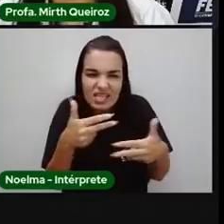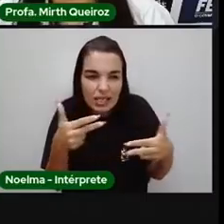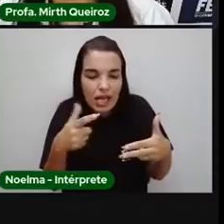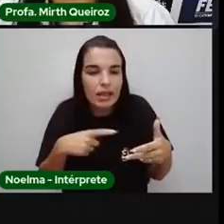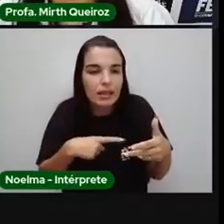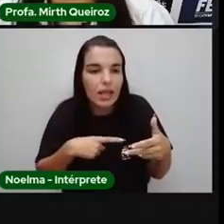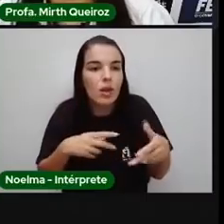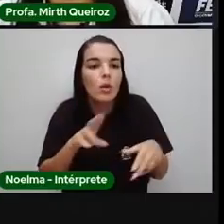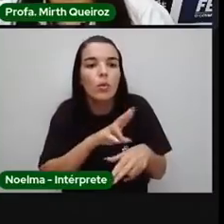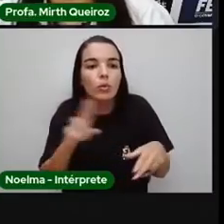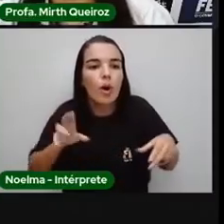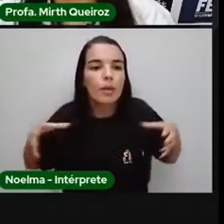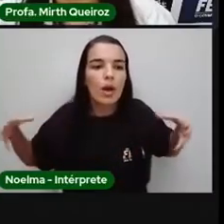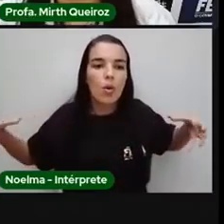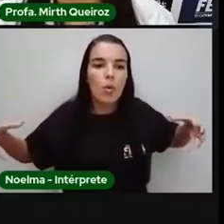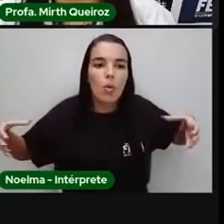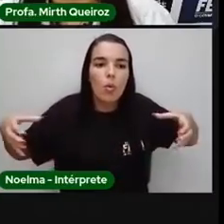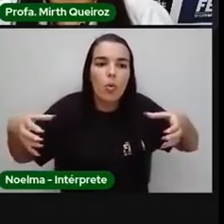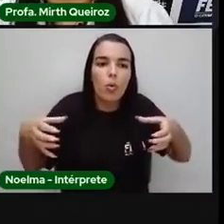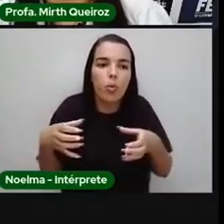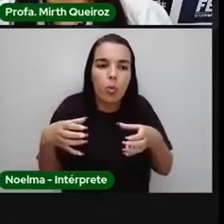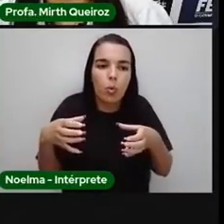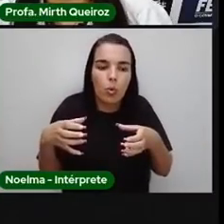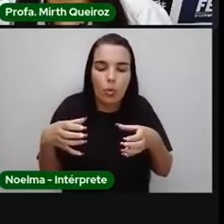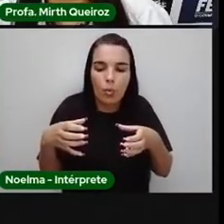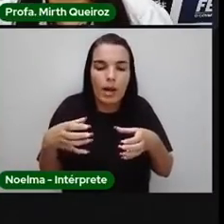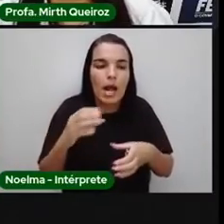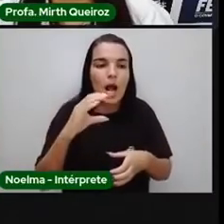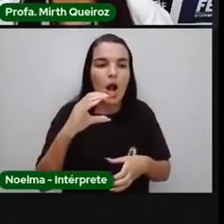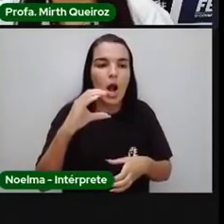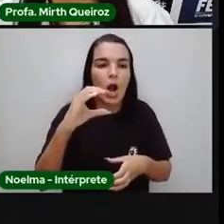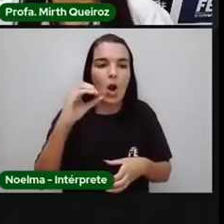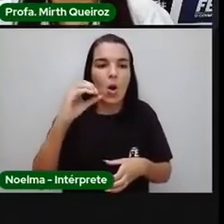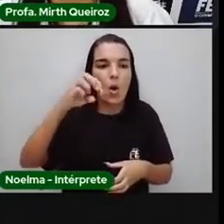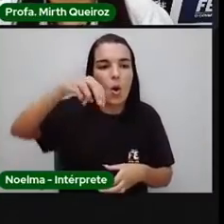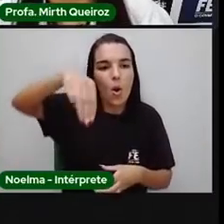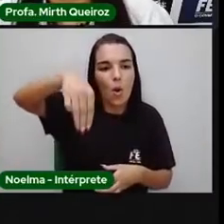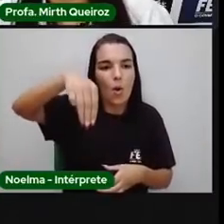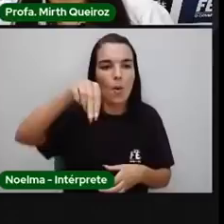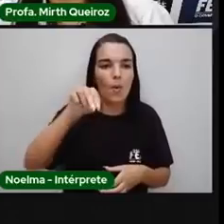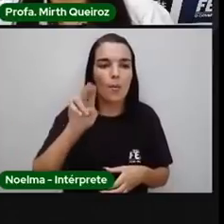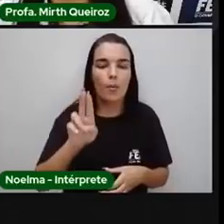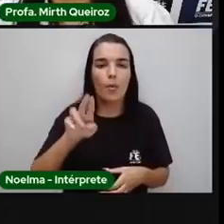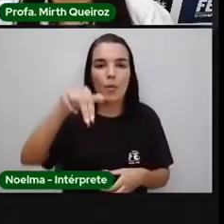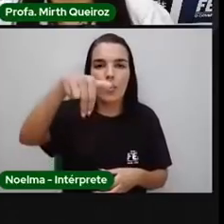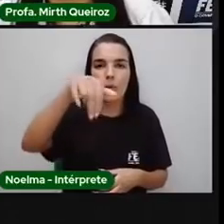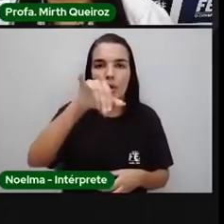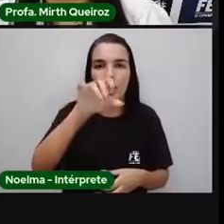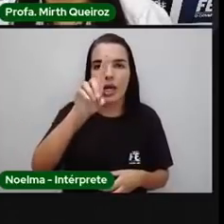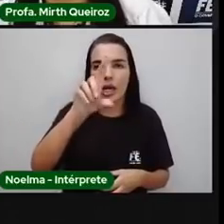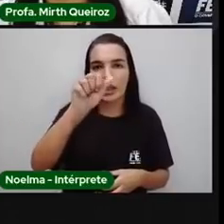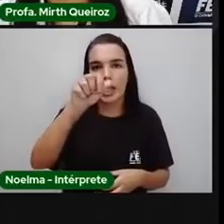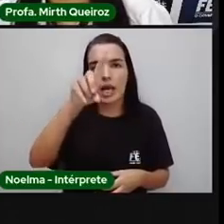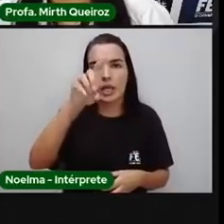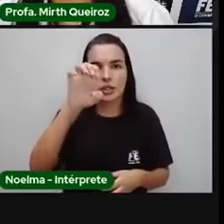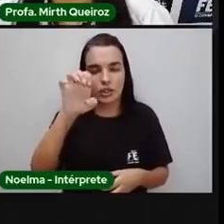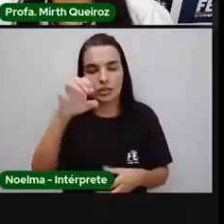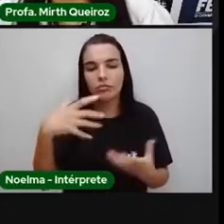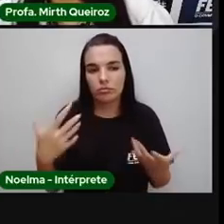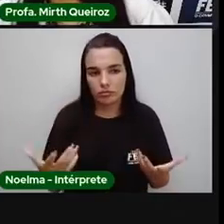comunidade pode ter uma população de cachorro, uma população de gato, uma população de cavalo, uma população de cobra.